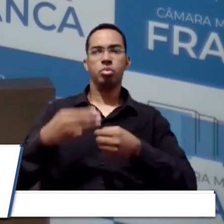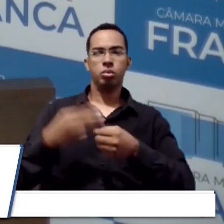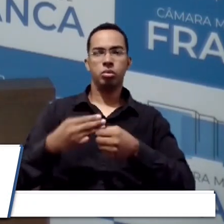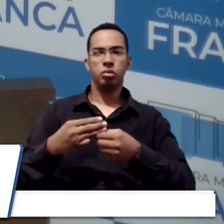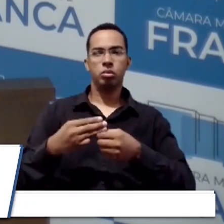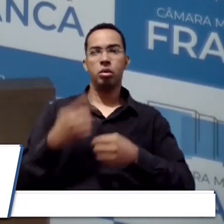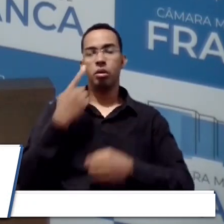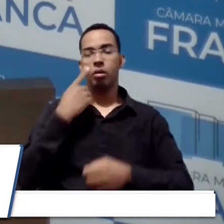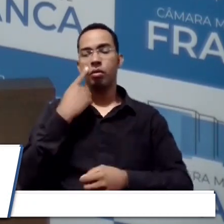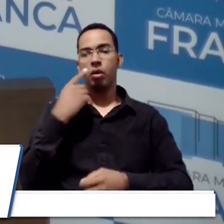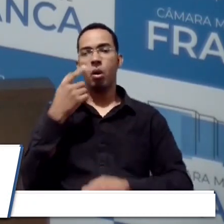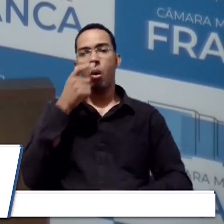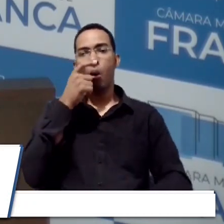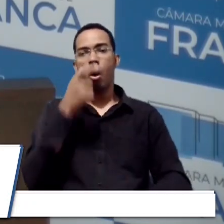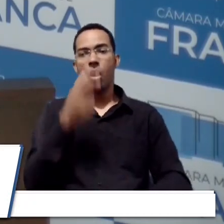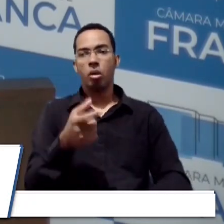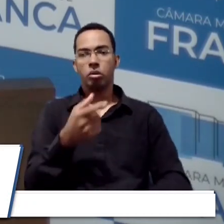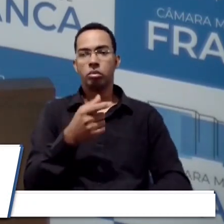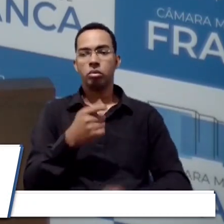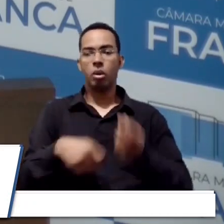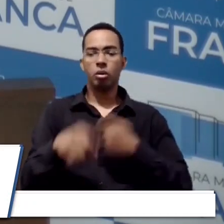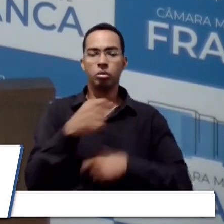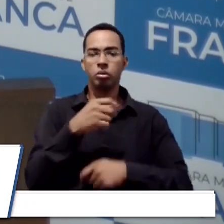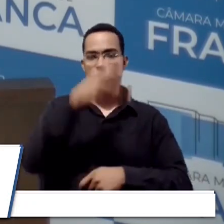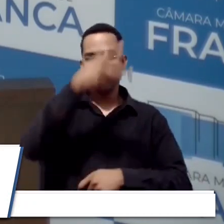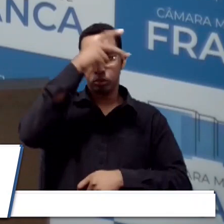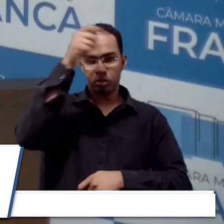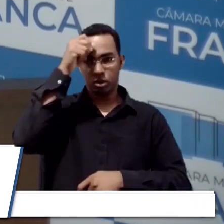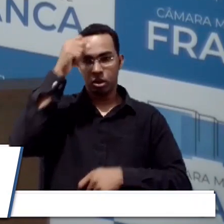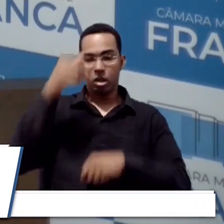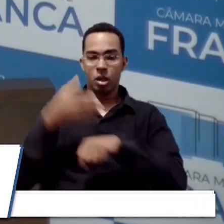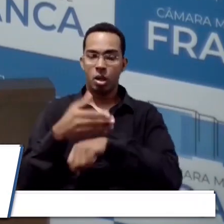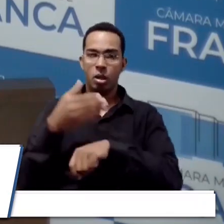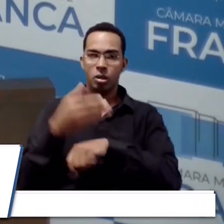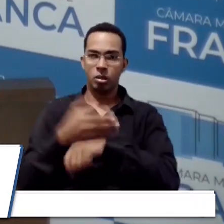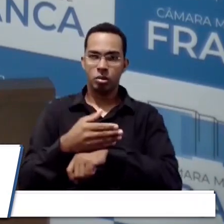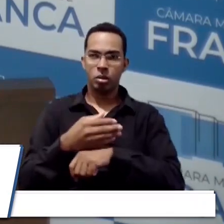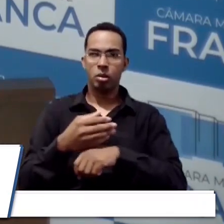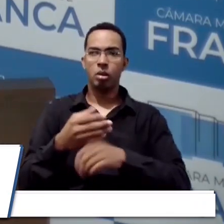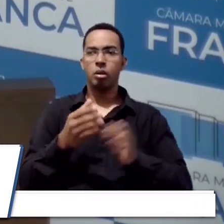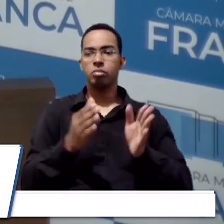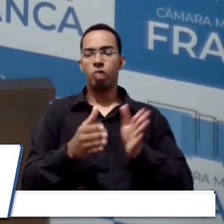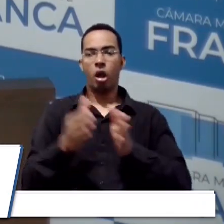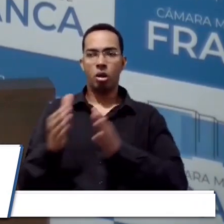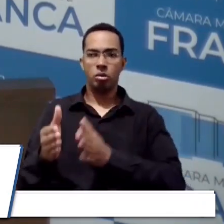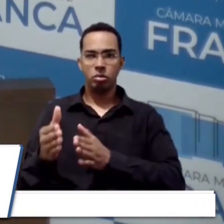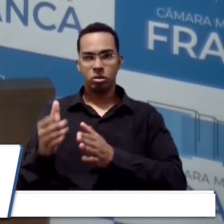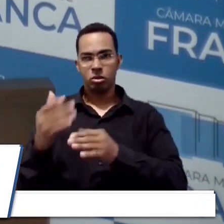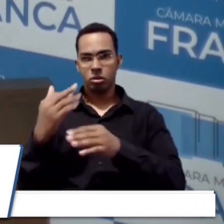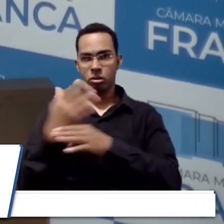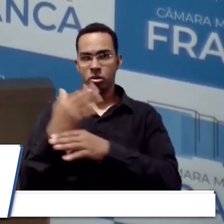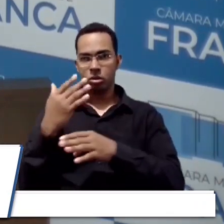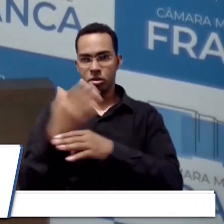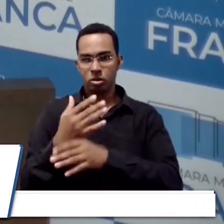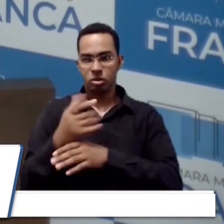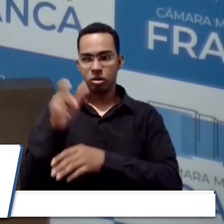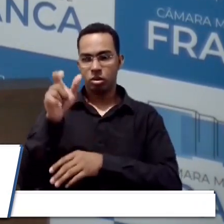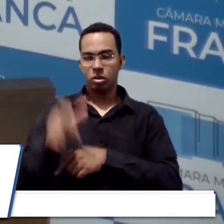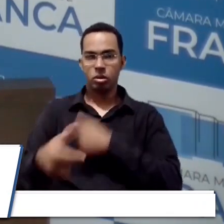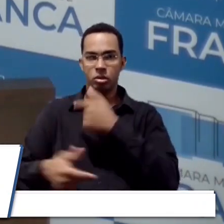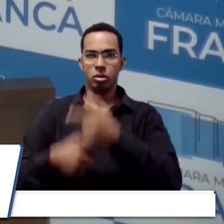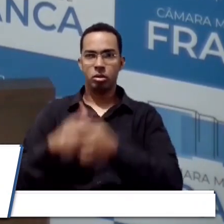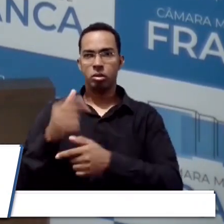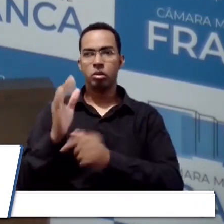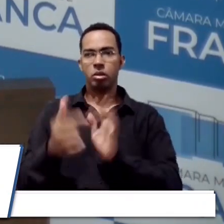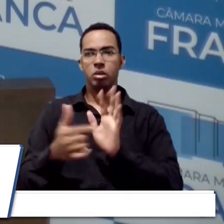ver qual o interesse da administração municipal em participar desse processo. Uma cidade de trabalhadores, como já